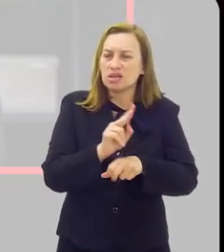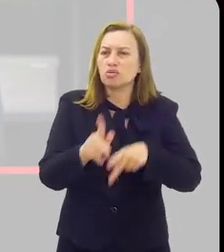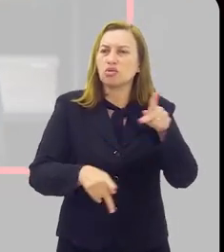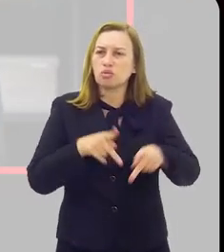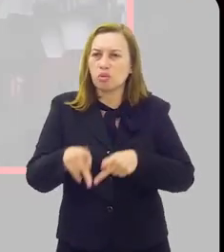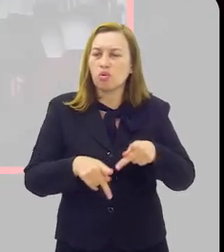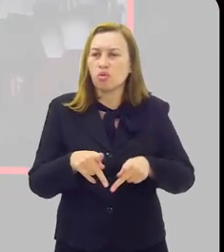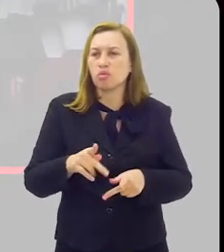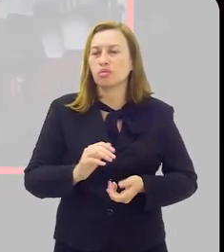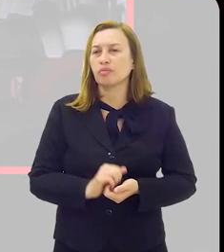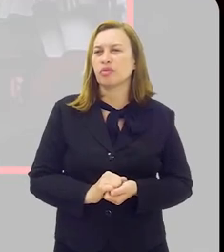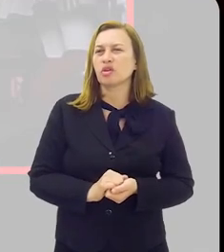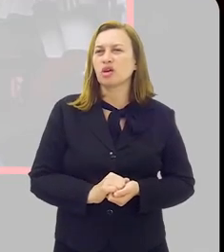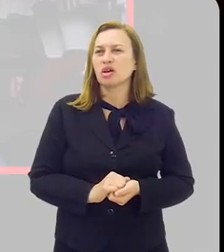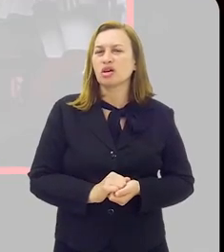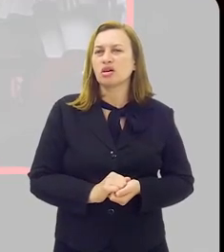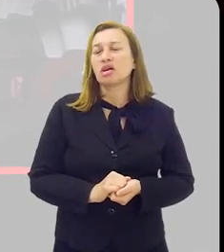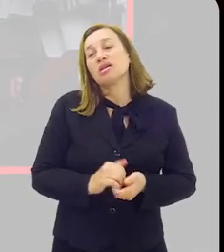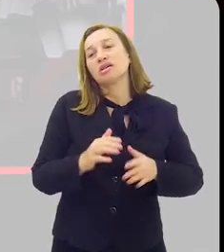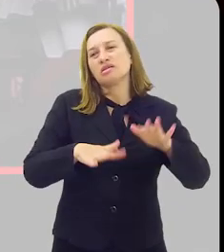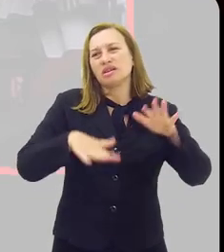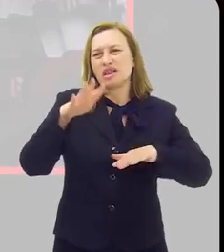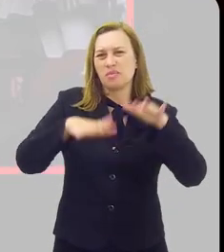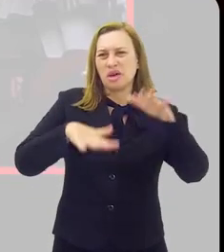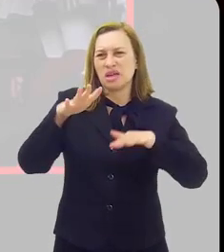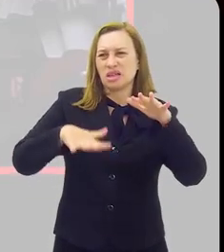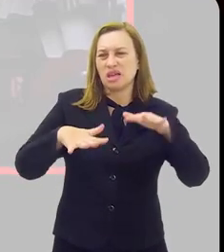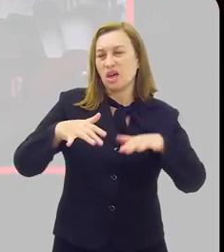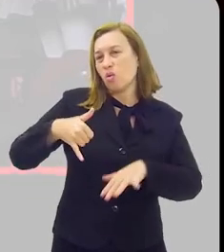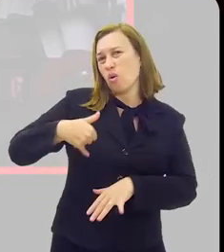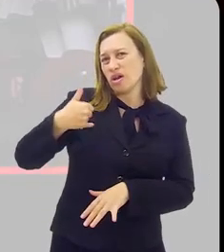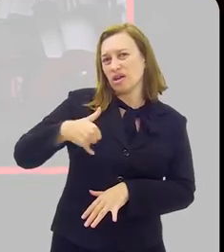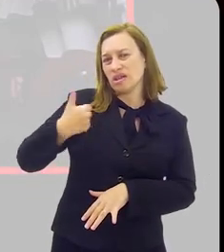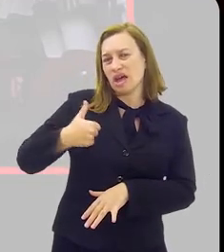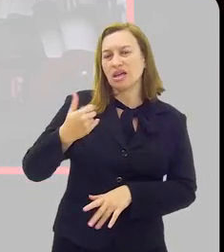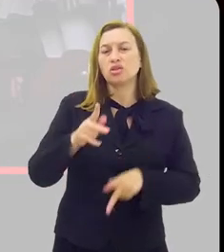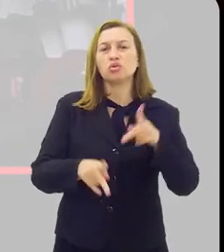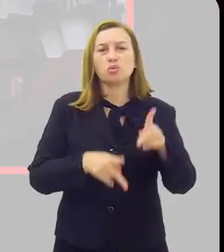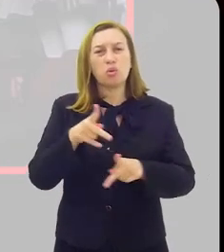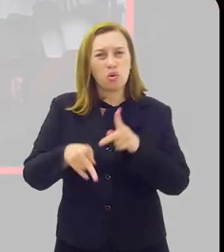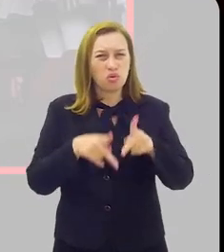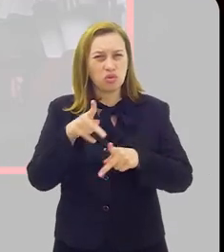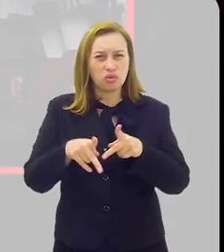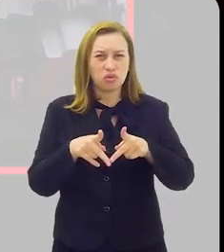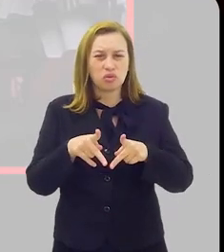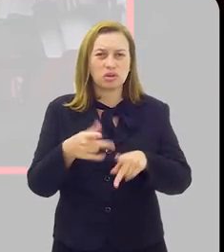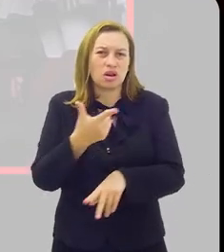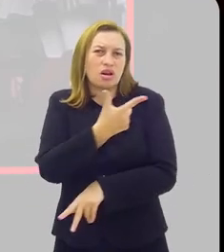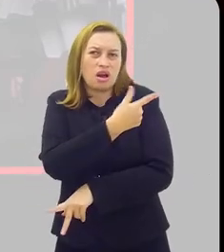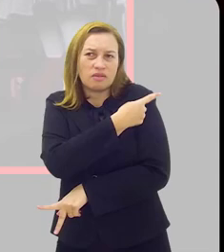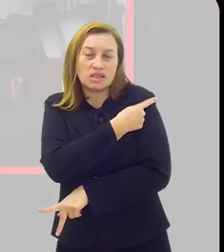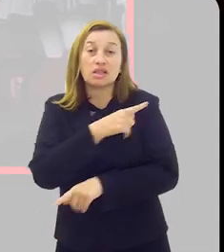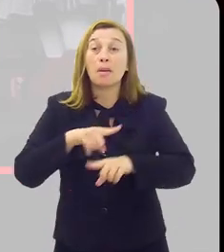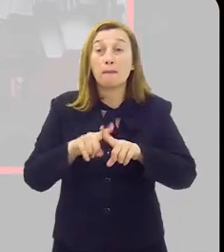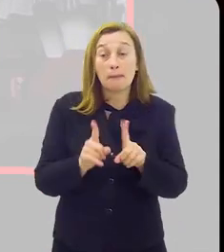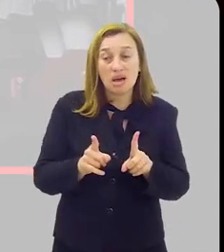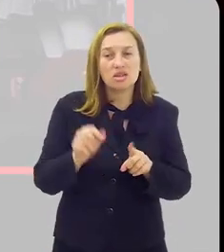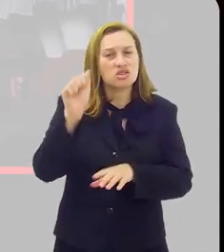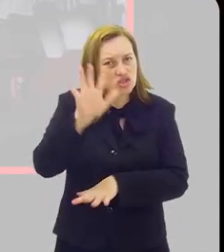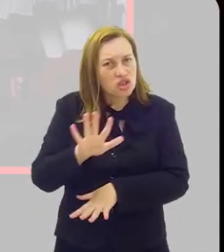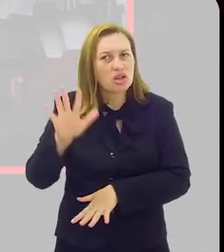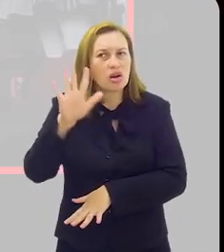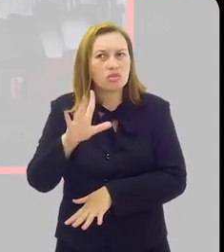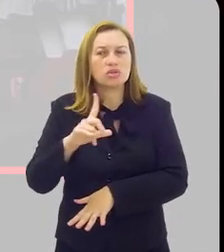população? Os calendários, eles estão variando de acordo com a faixa etária da população, mas,